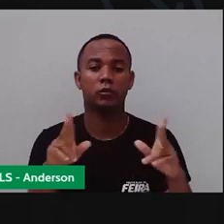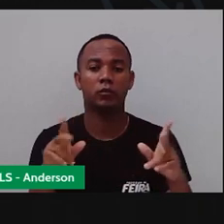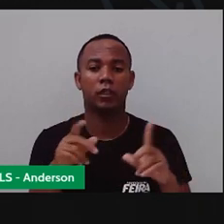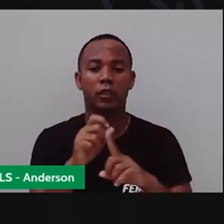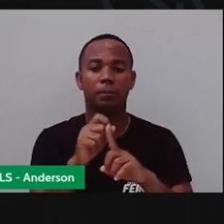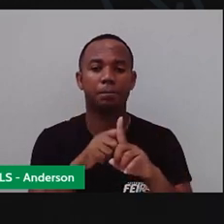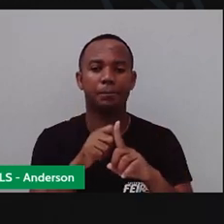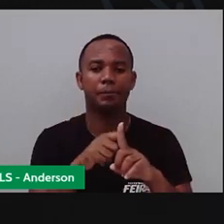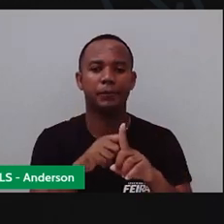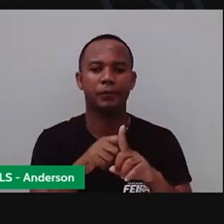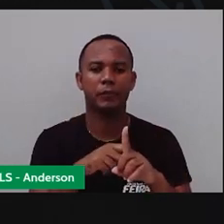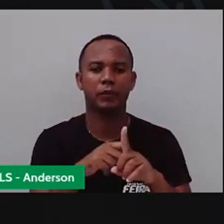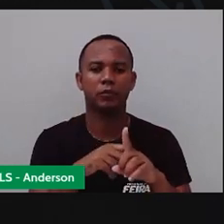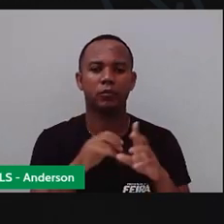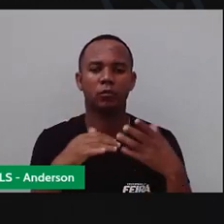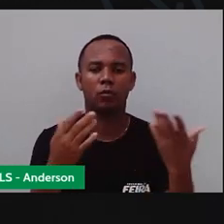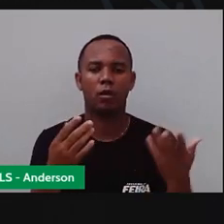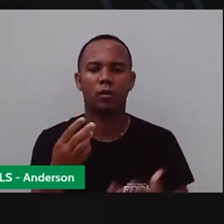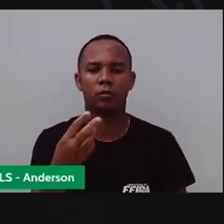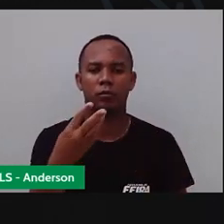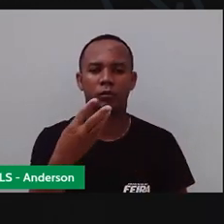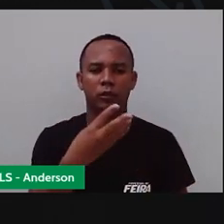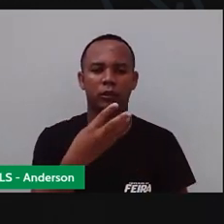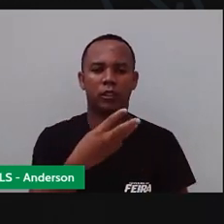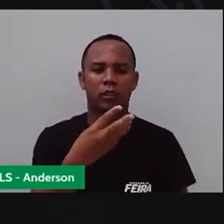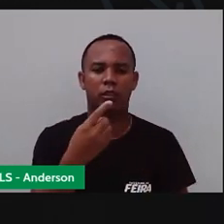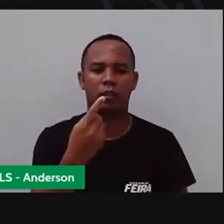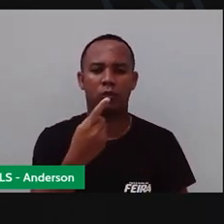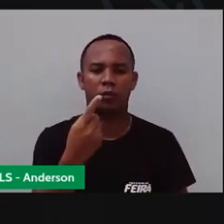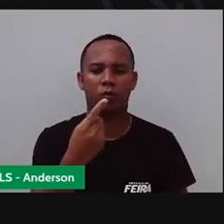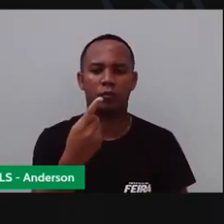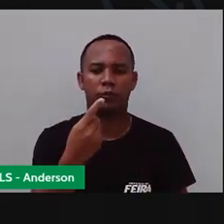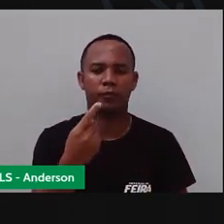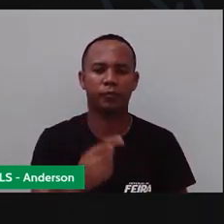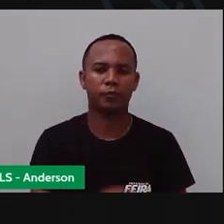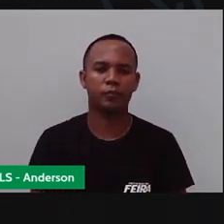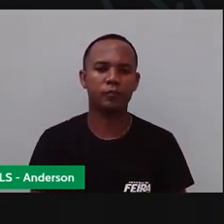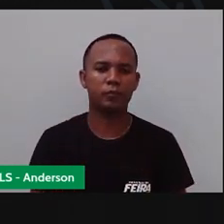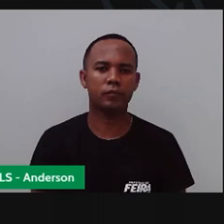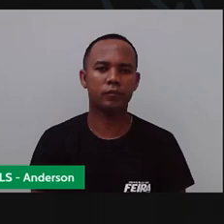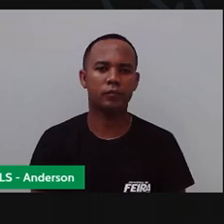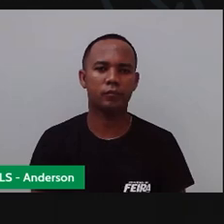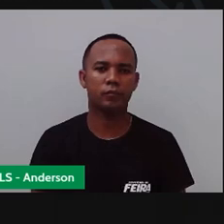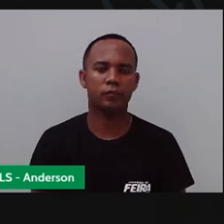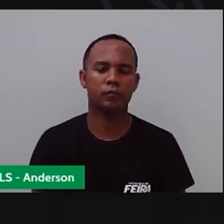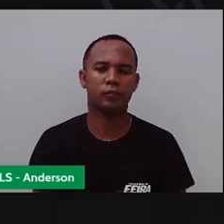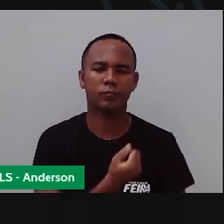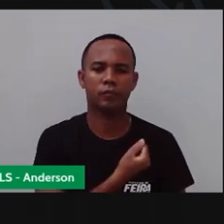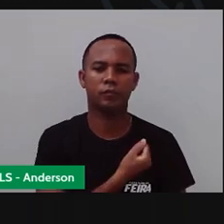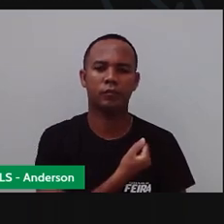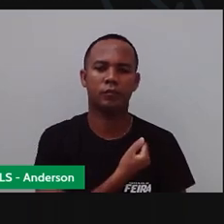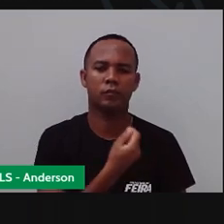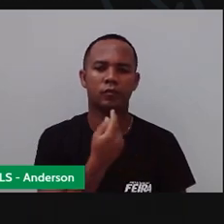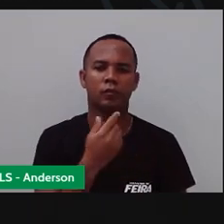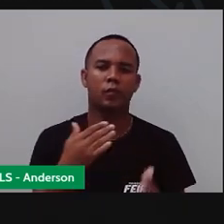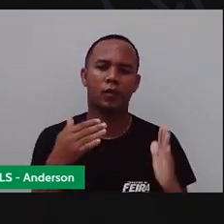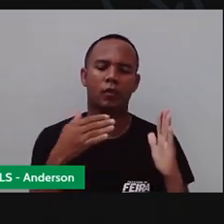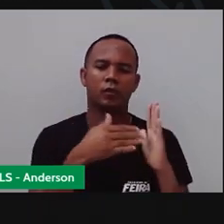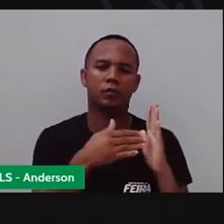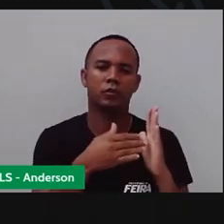até o quê? Trinta e um. Não é isso? Então, gente foi aqui, ó. Na primeira listinha, a foi até que número?